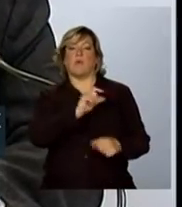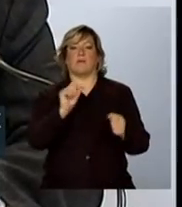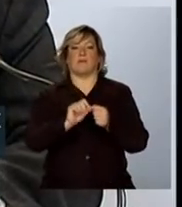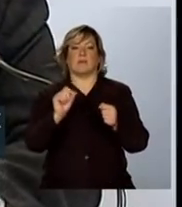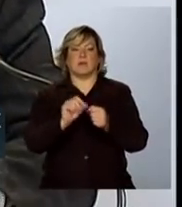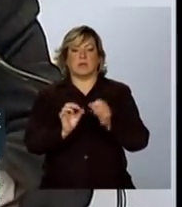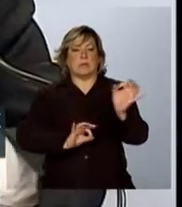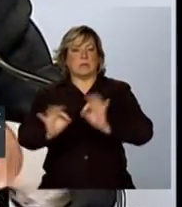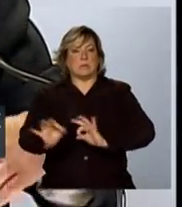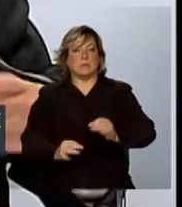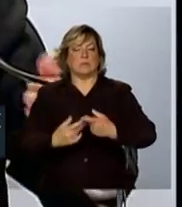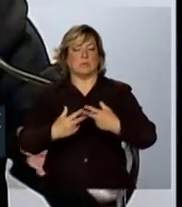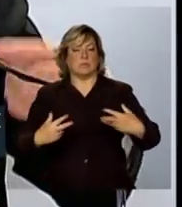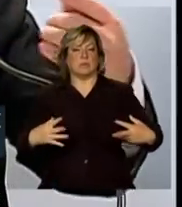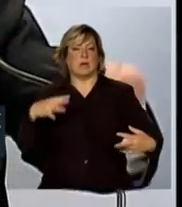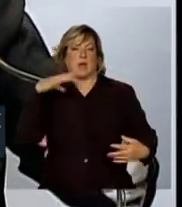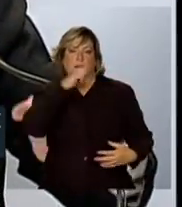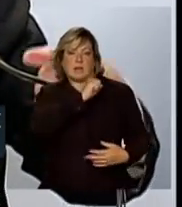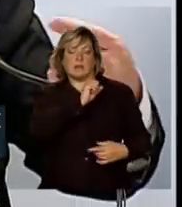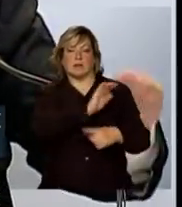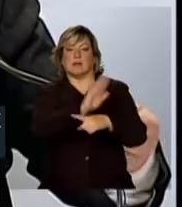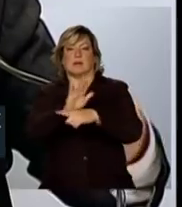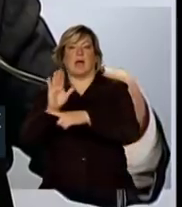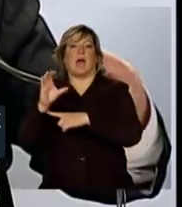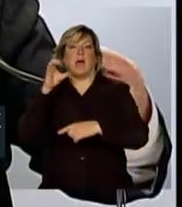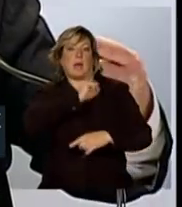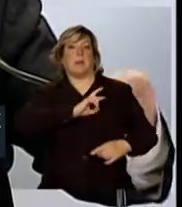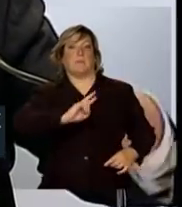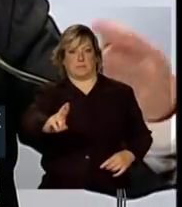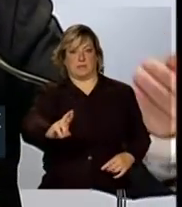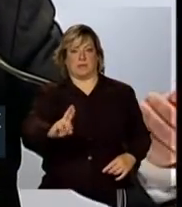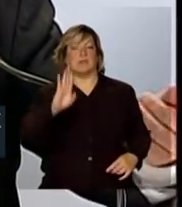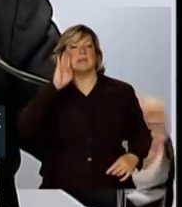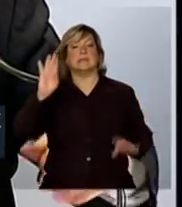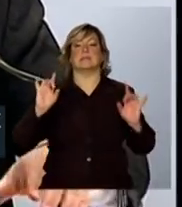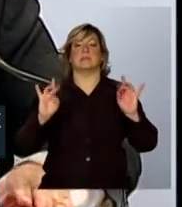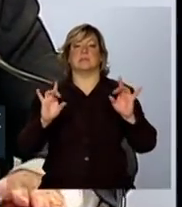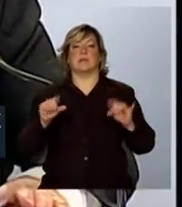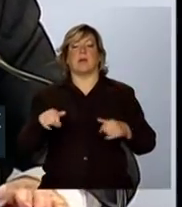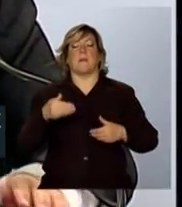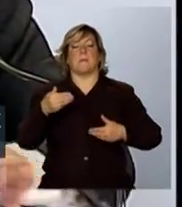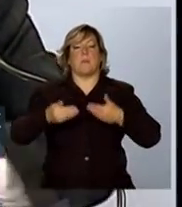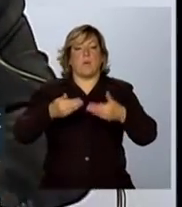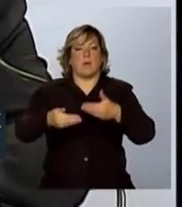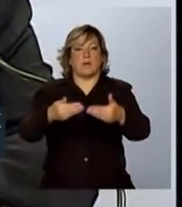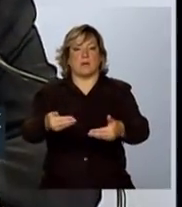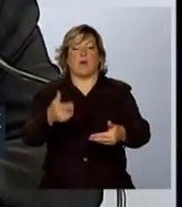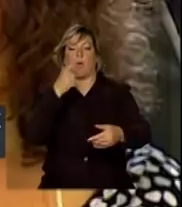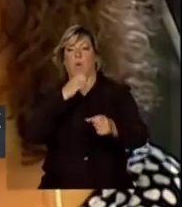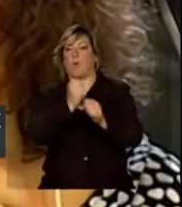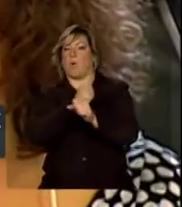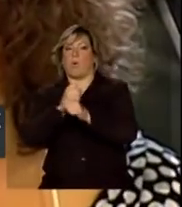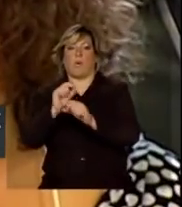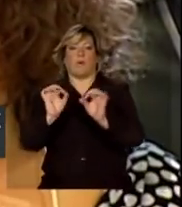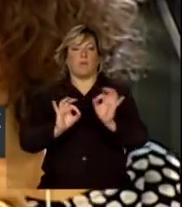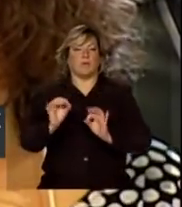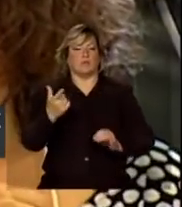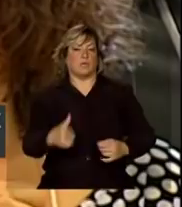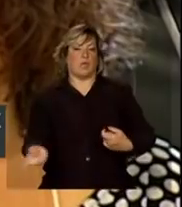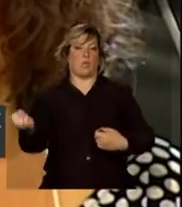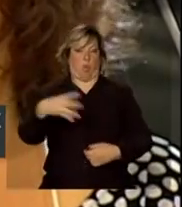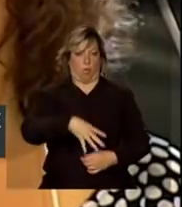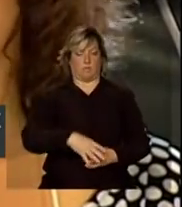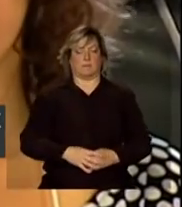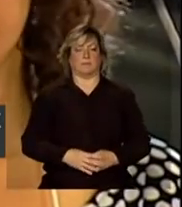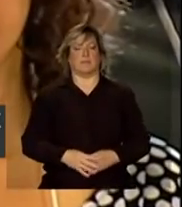organização das respostas e, especialmente, do processo de reconstrução. Então, houve uma